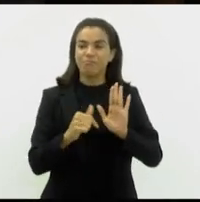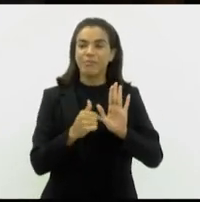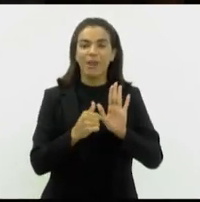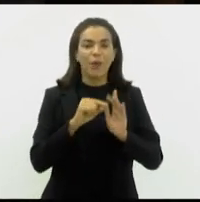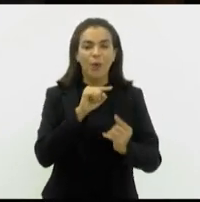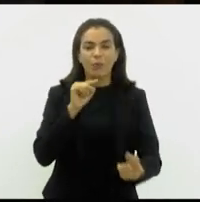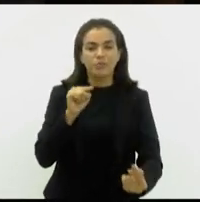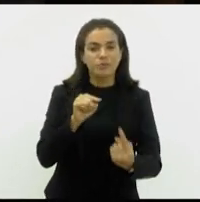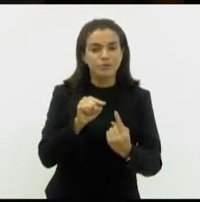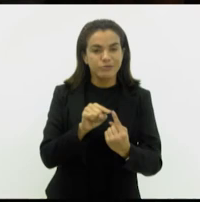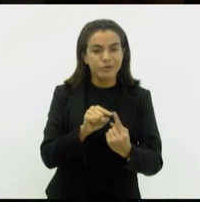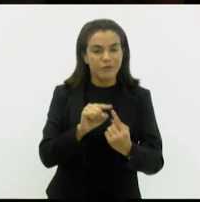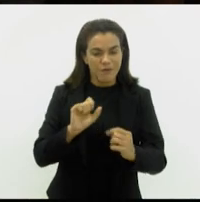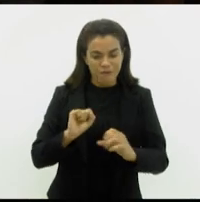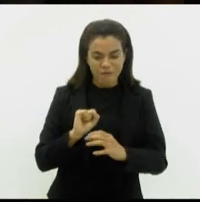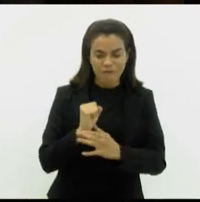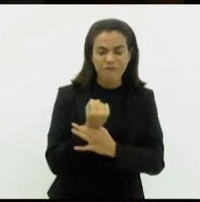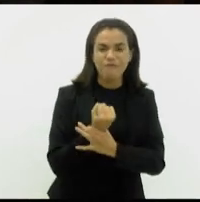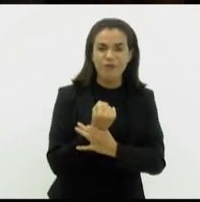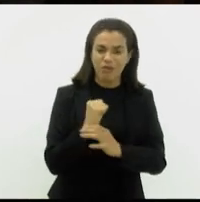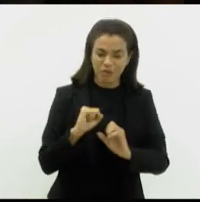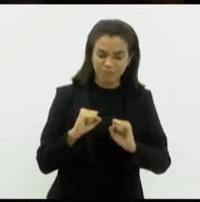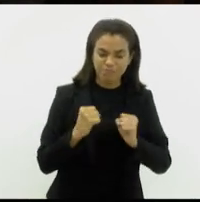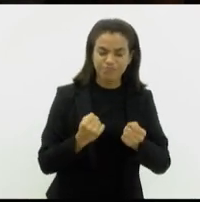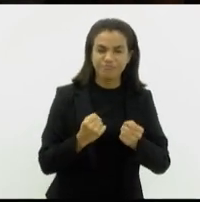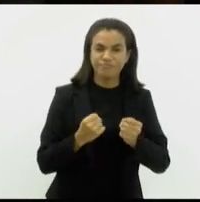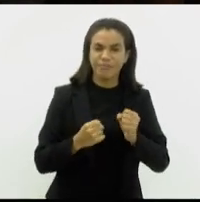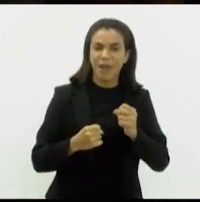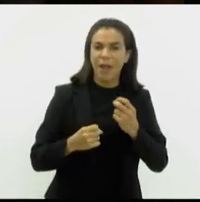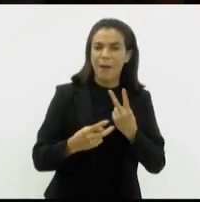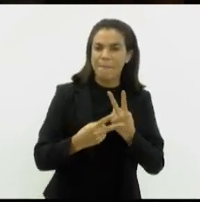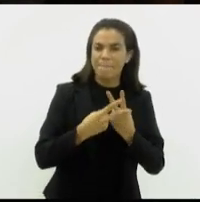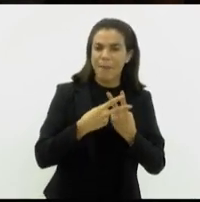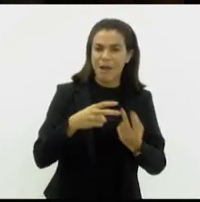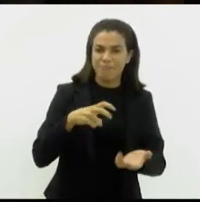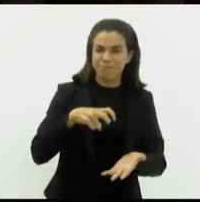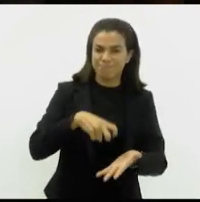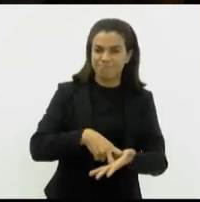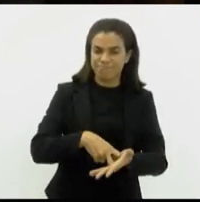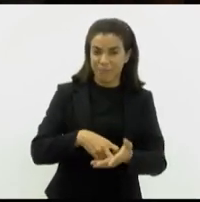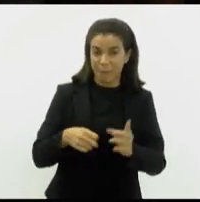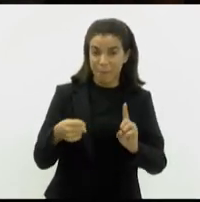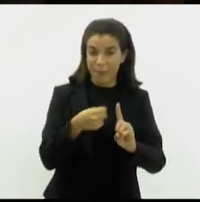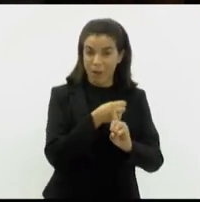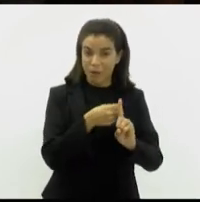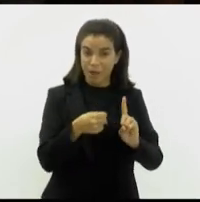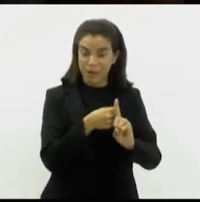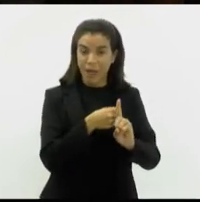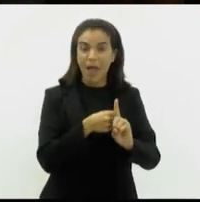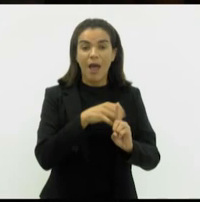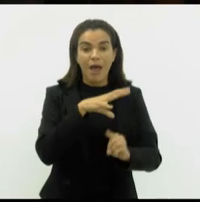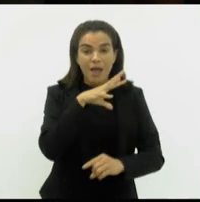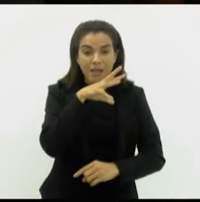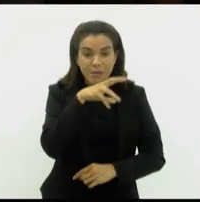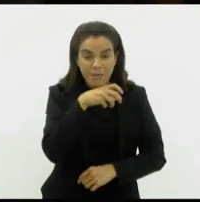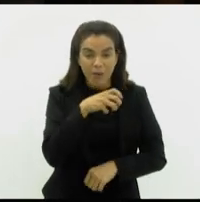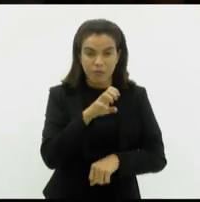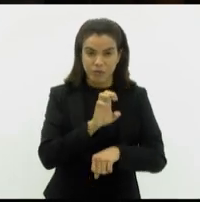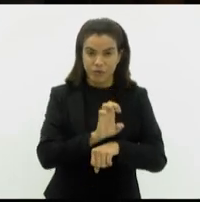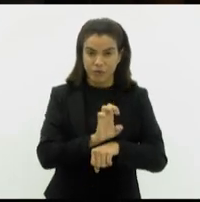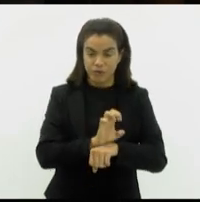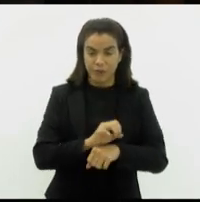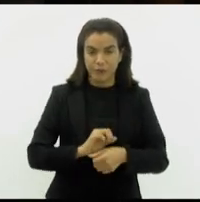intuito de fortalecer as penalidades a quem praticar maltrato dos animais aqui no nosso Estado.